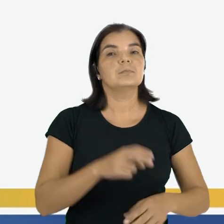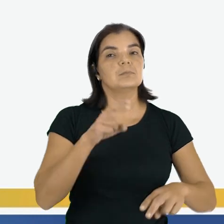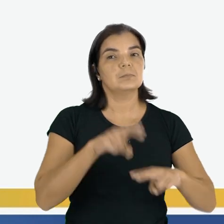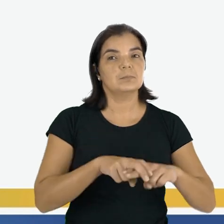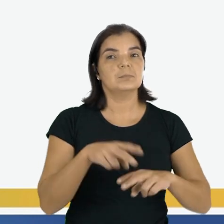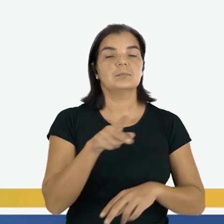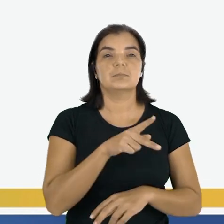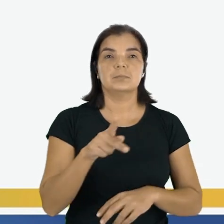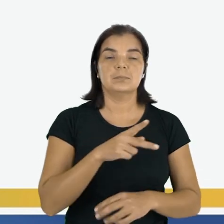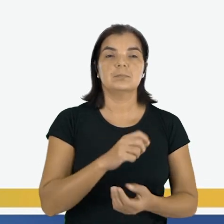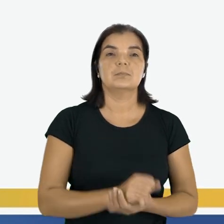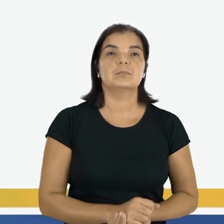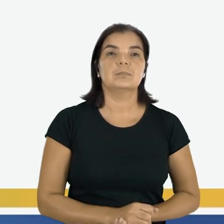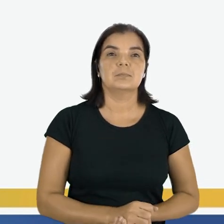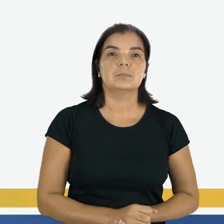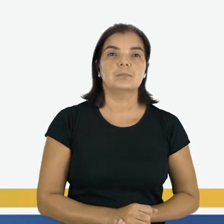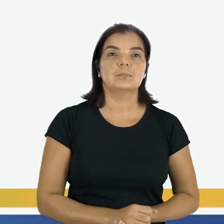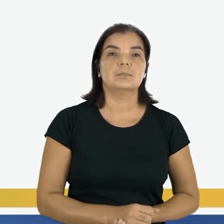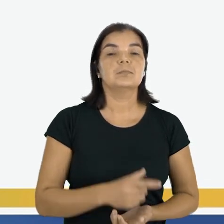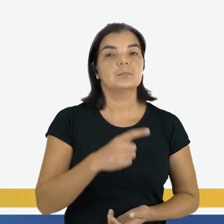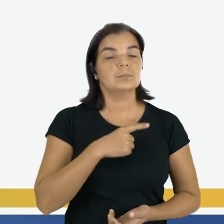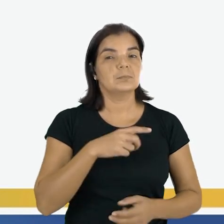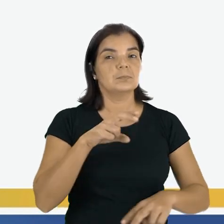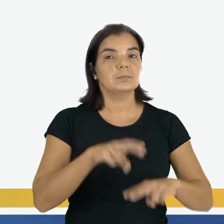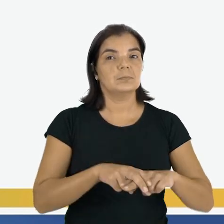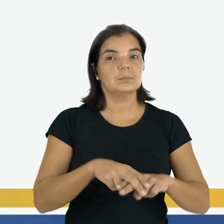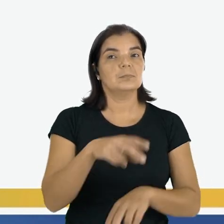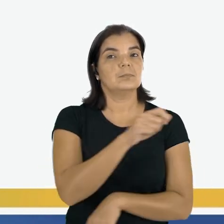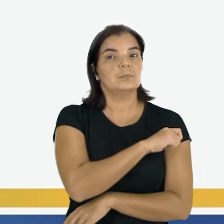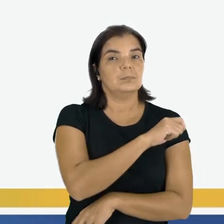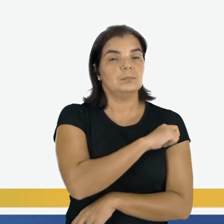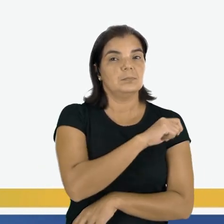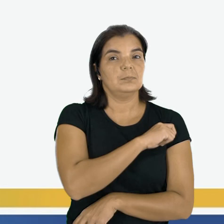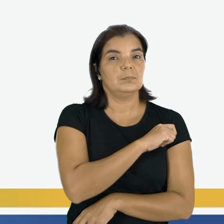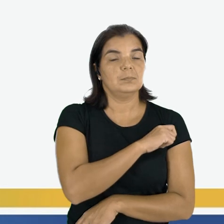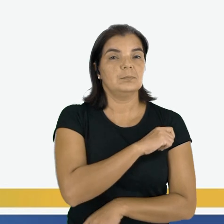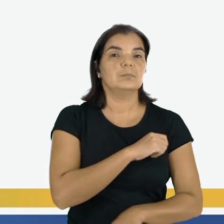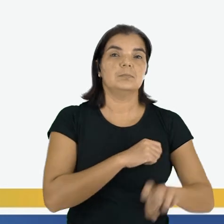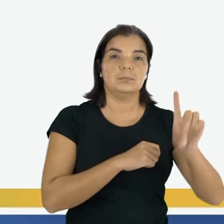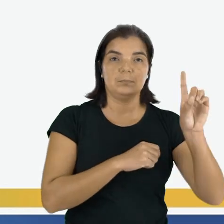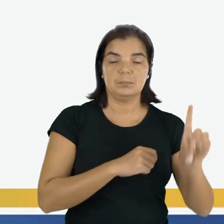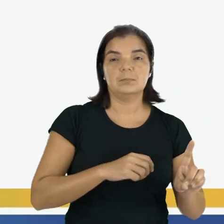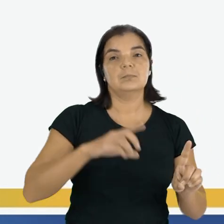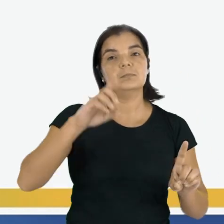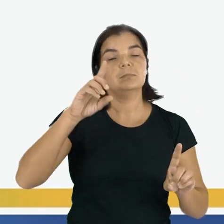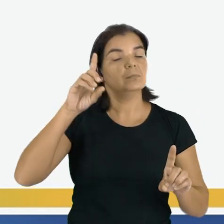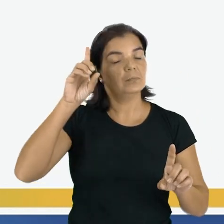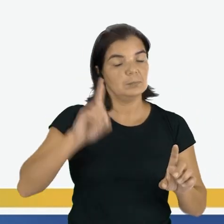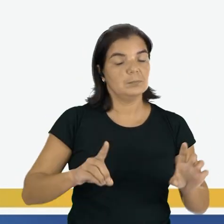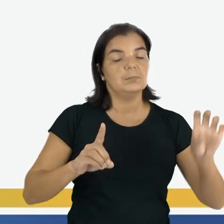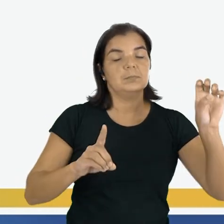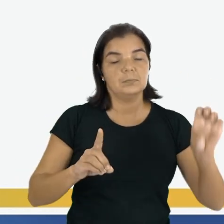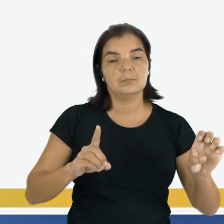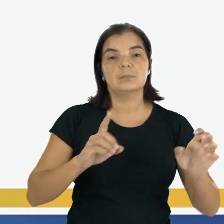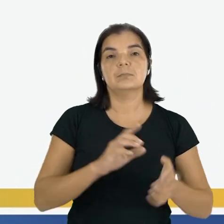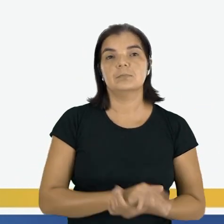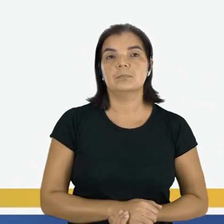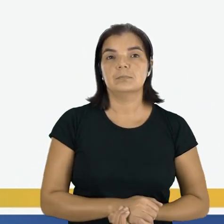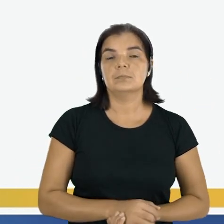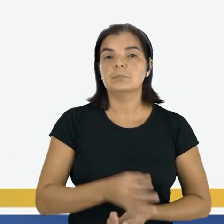professora. Tem também a cadeira dos alunos que fica ali do ladinho esquerdo. Assim como da direita também. Certo?